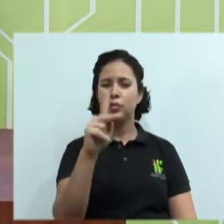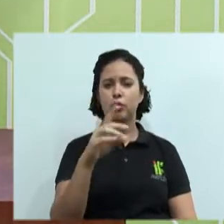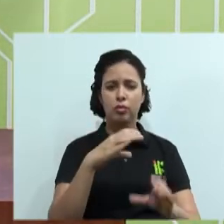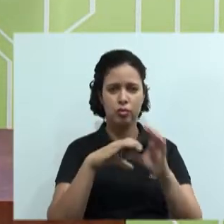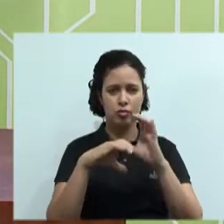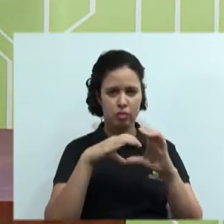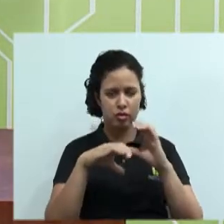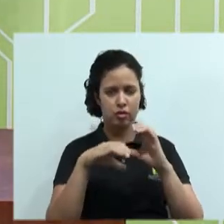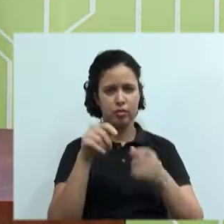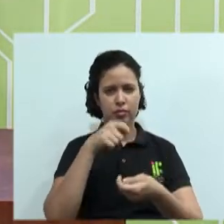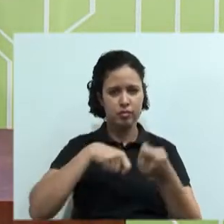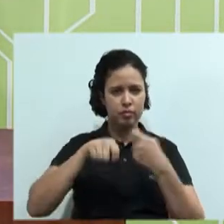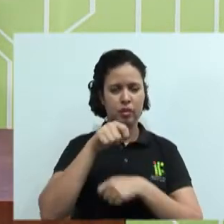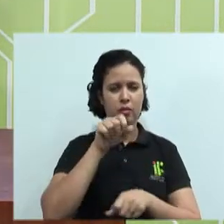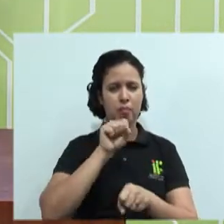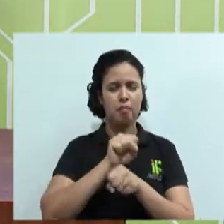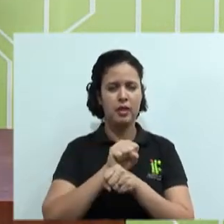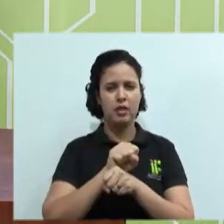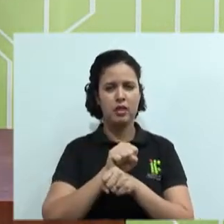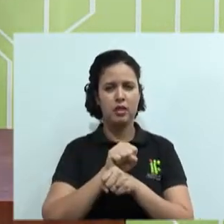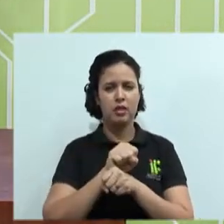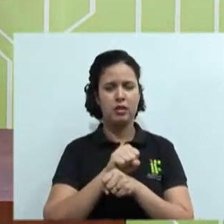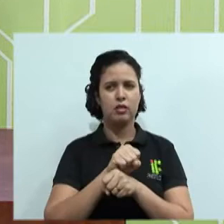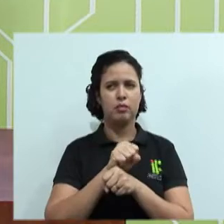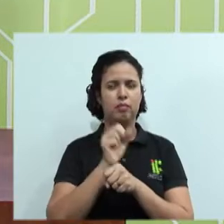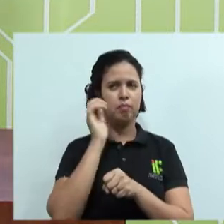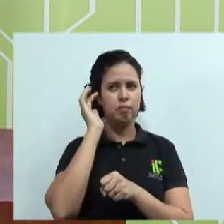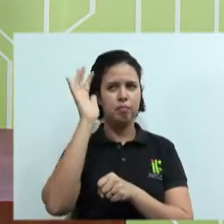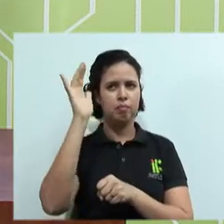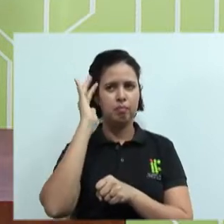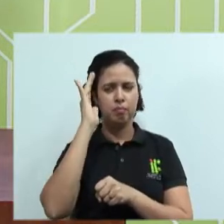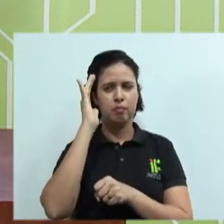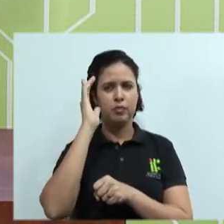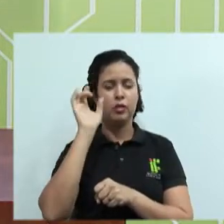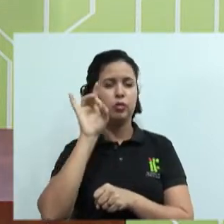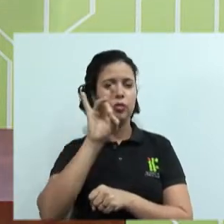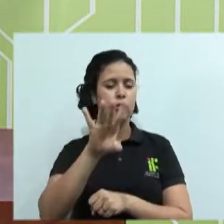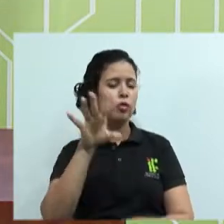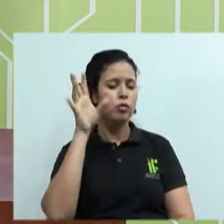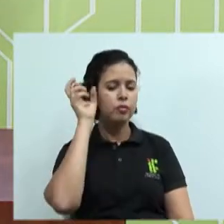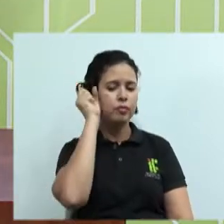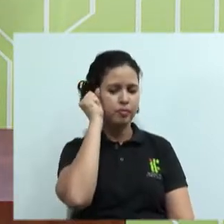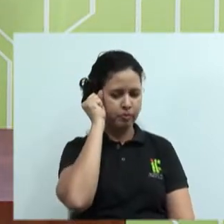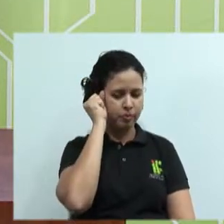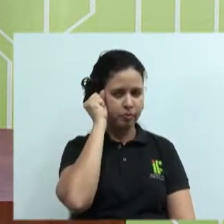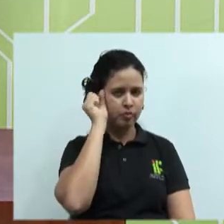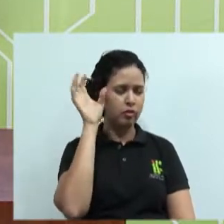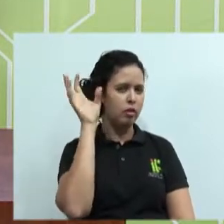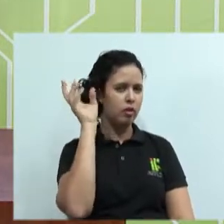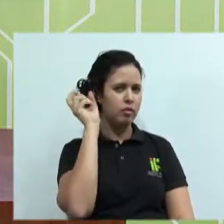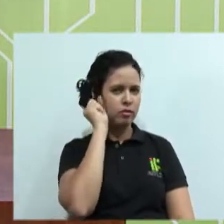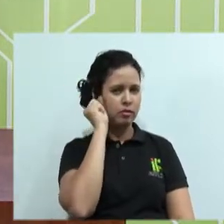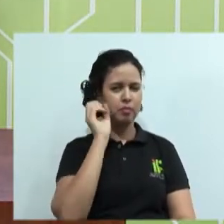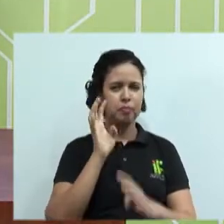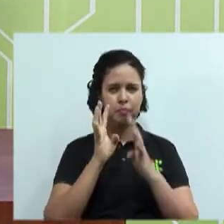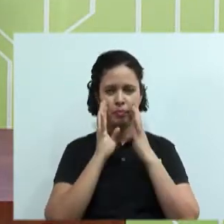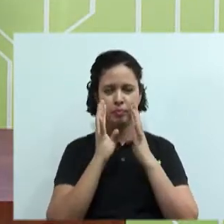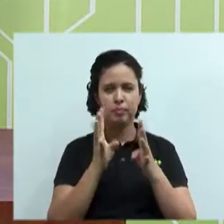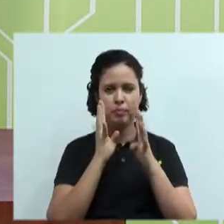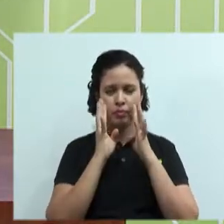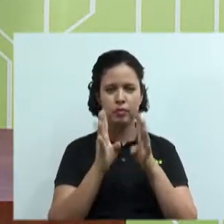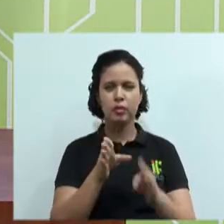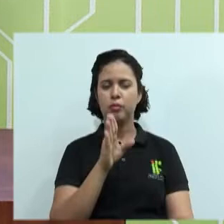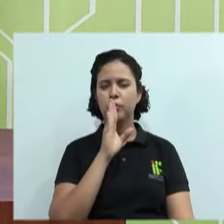você parasse um pouquinho e ao invés de falar juntamente com a pessoa, você apenas escutasse, ouvisse e você